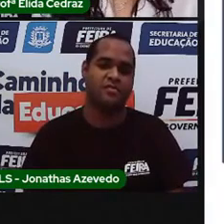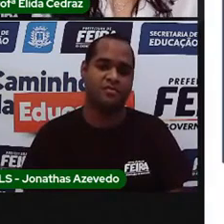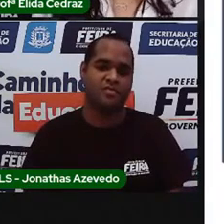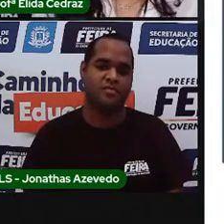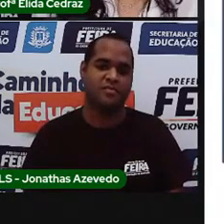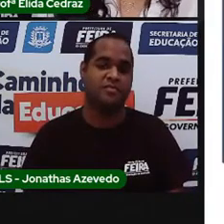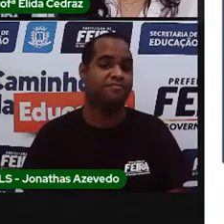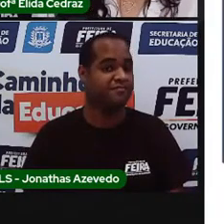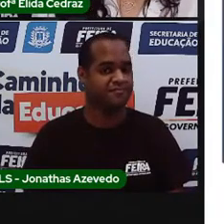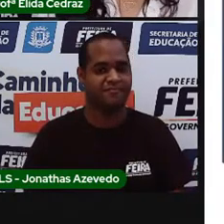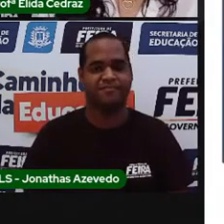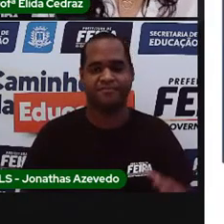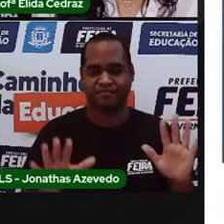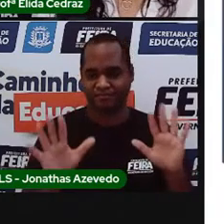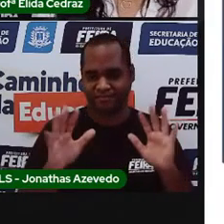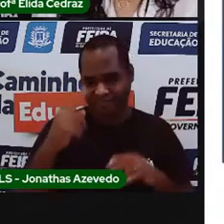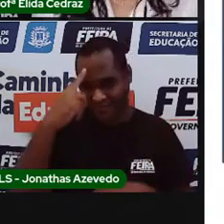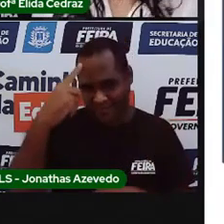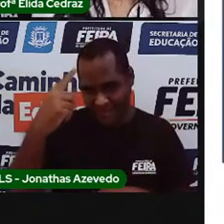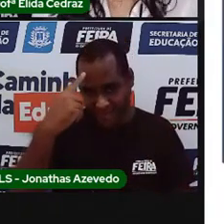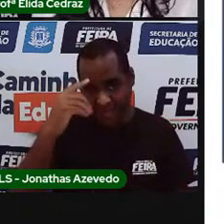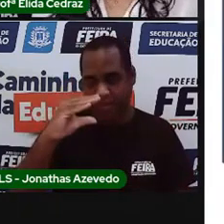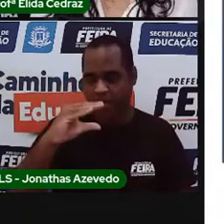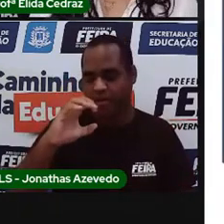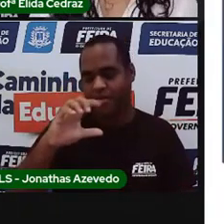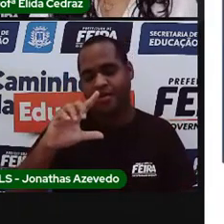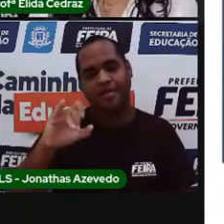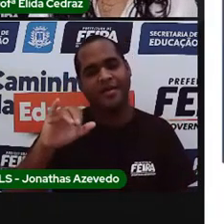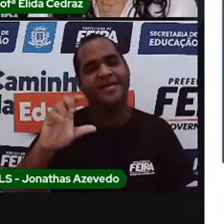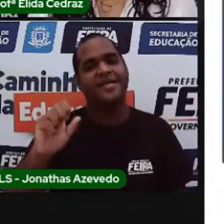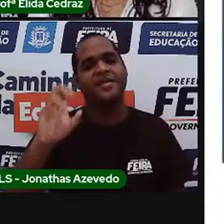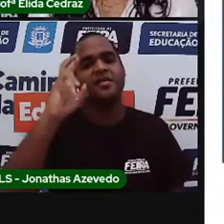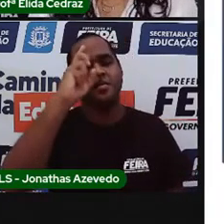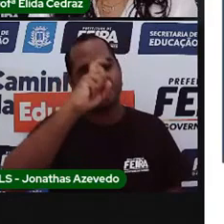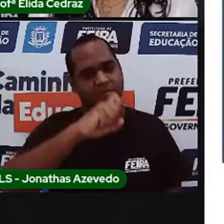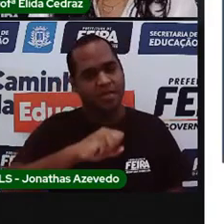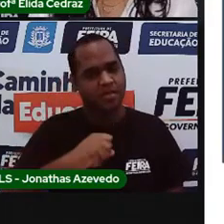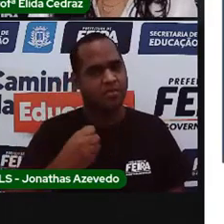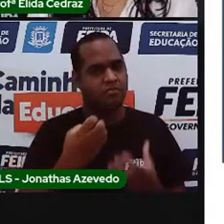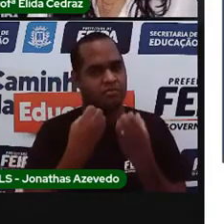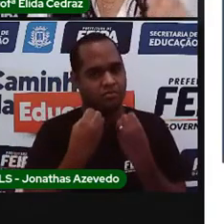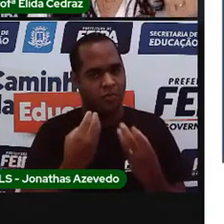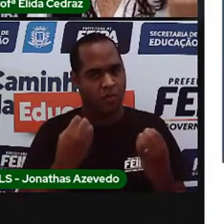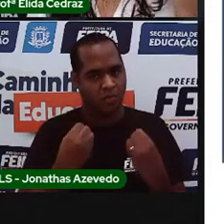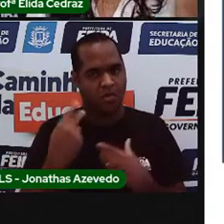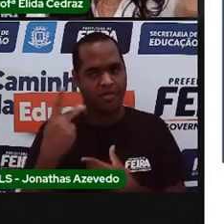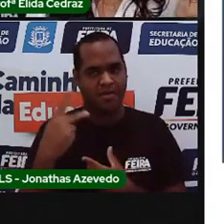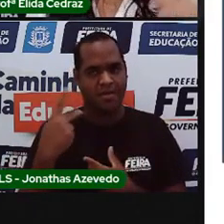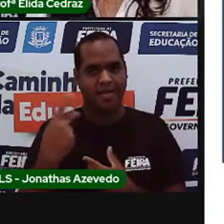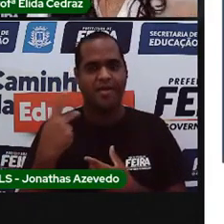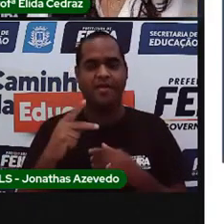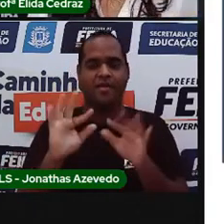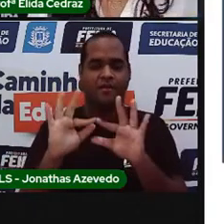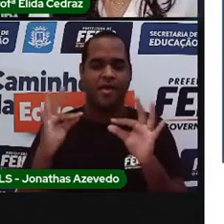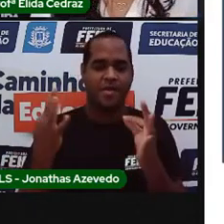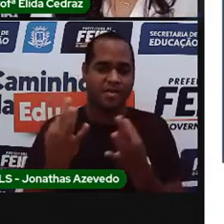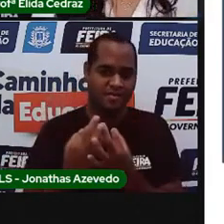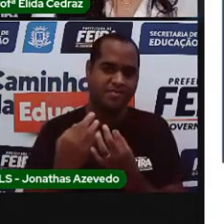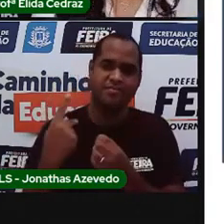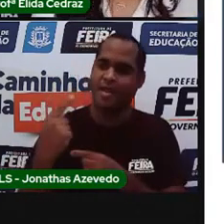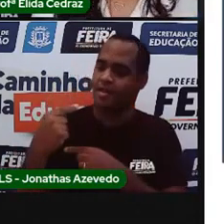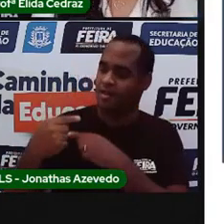A nossa amiga Cecília, ela aprendeu muitas coisas da sua família, da